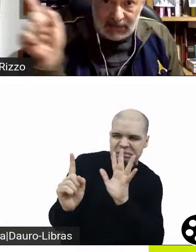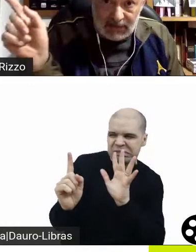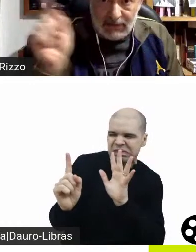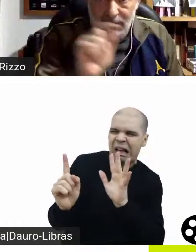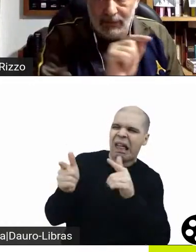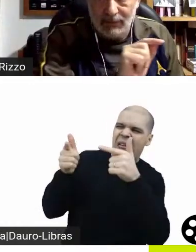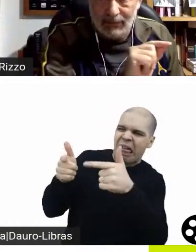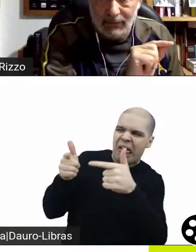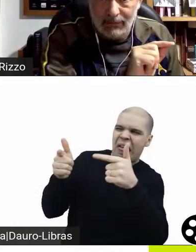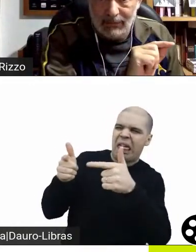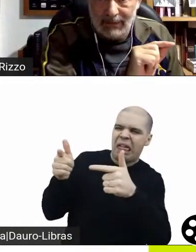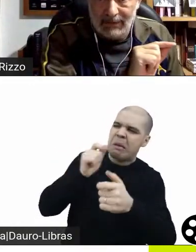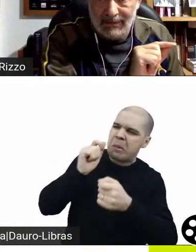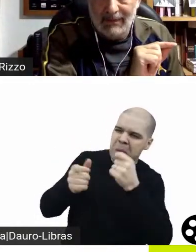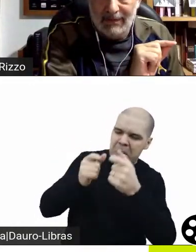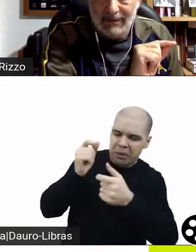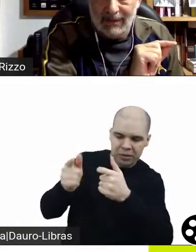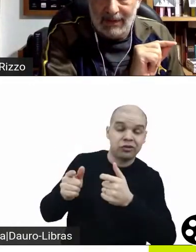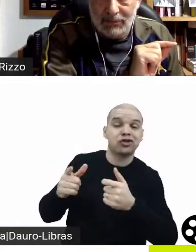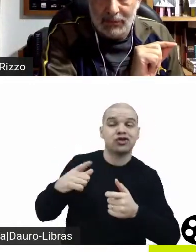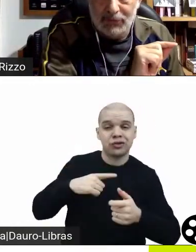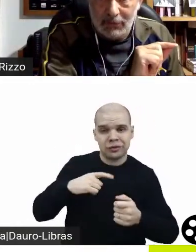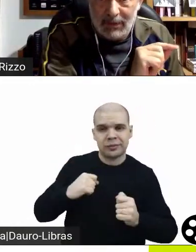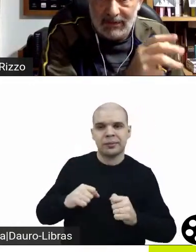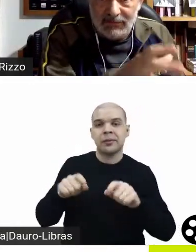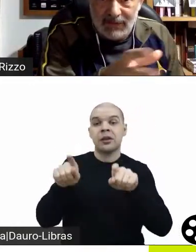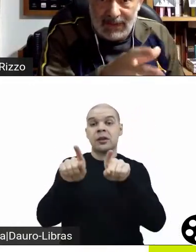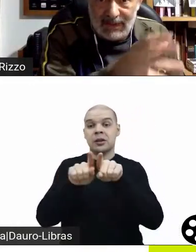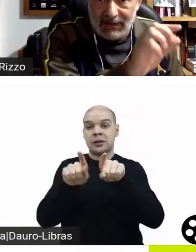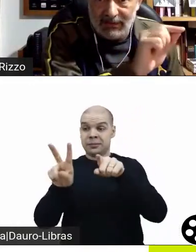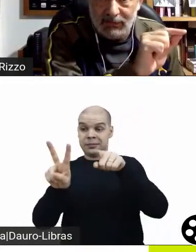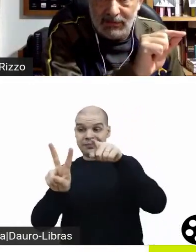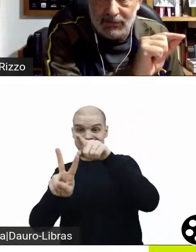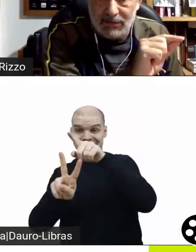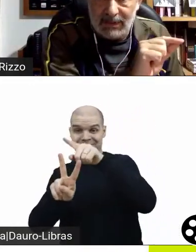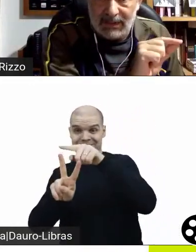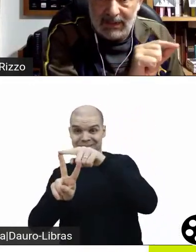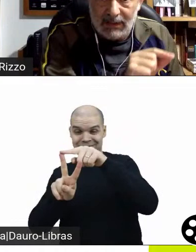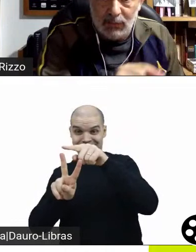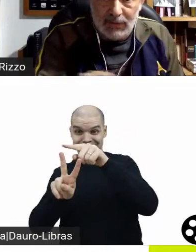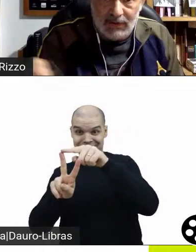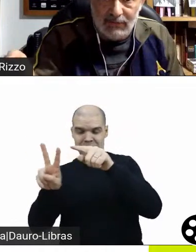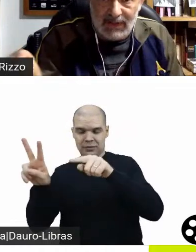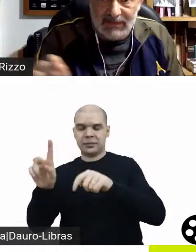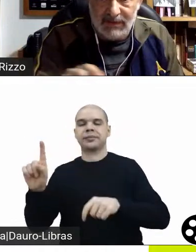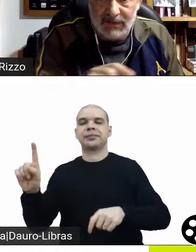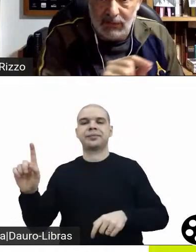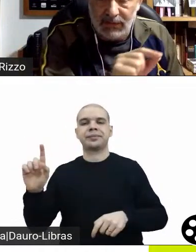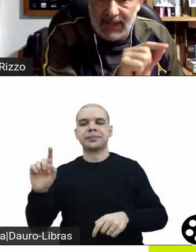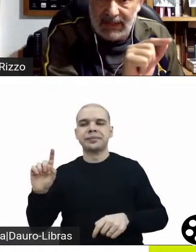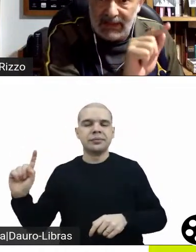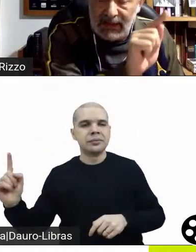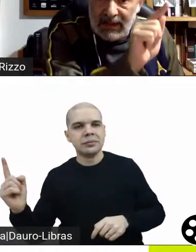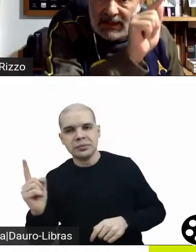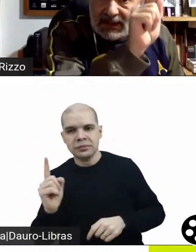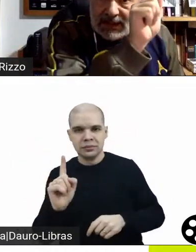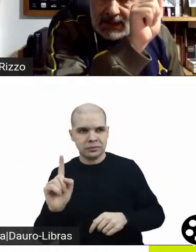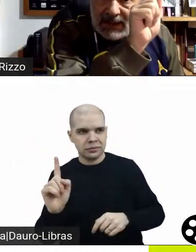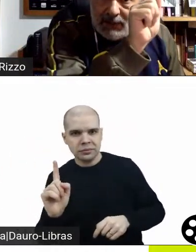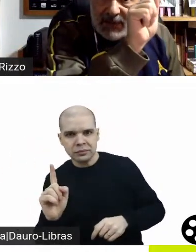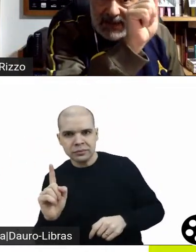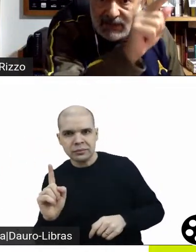lá naquele resort, enfim, naquela situaçãozinha lá em que a Muriel vai sem ser convidada,